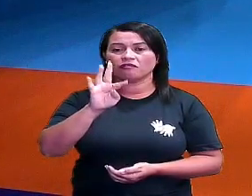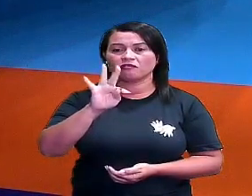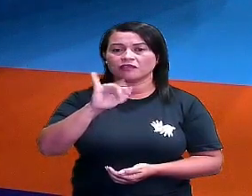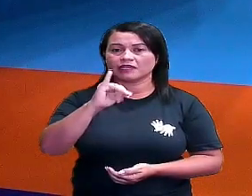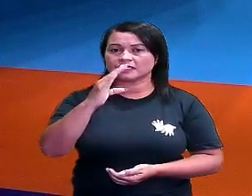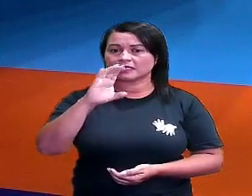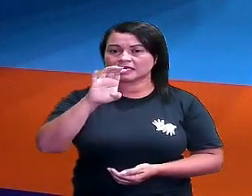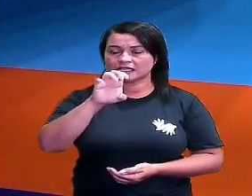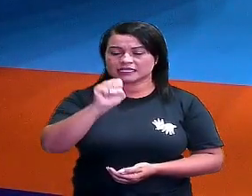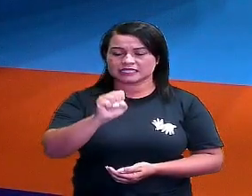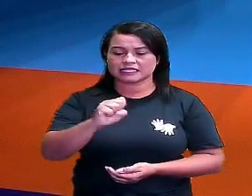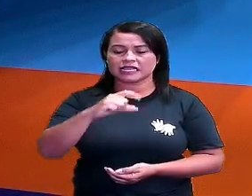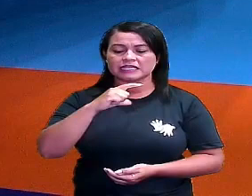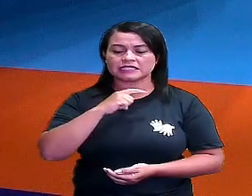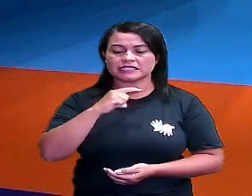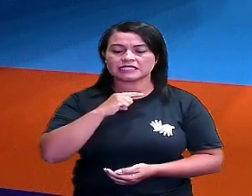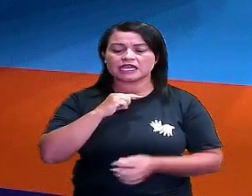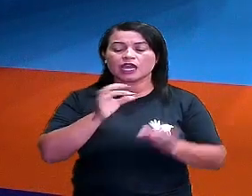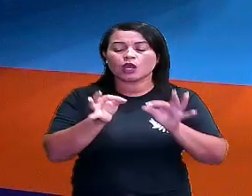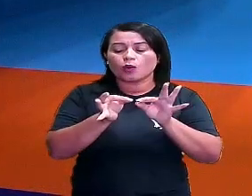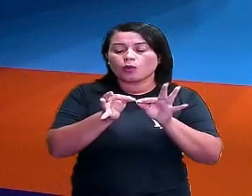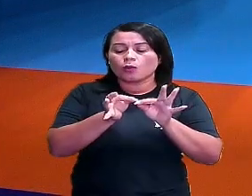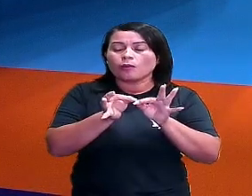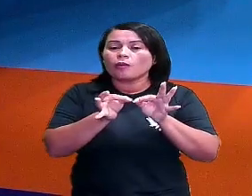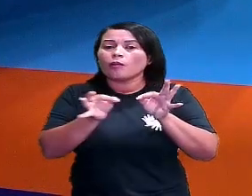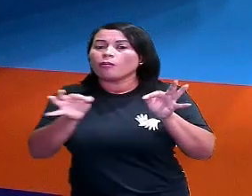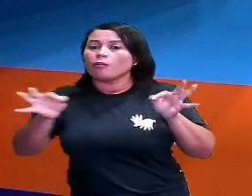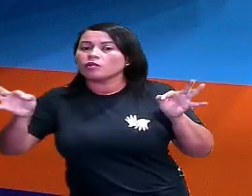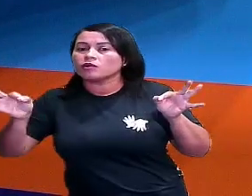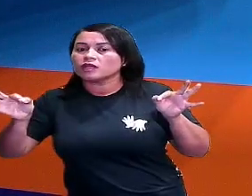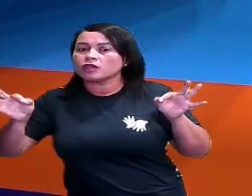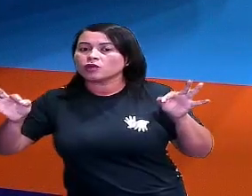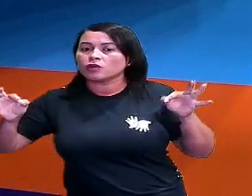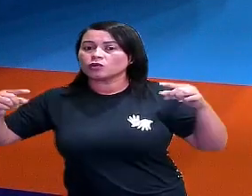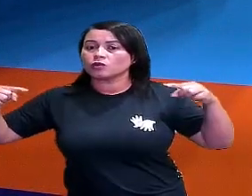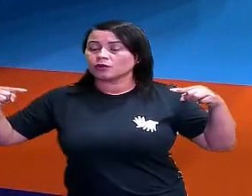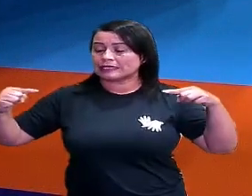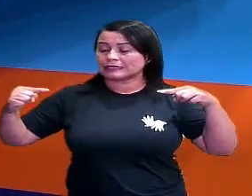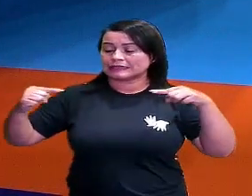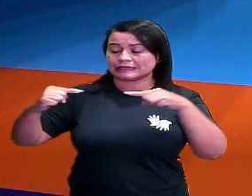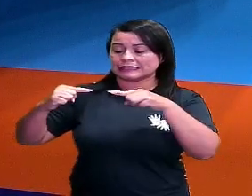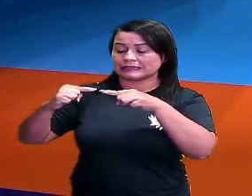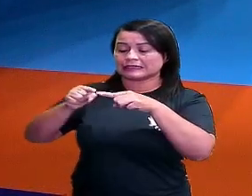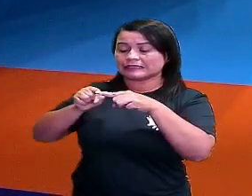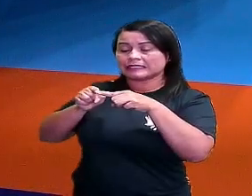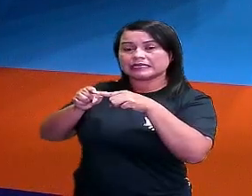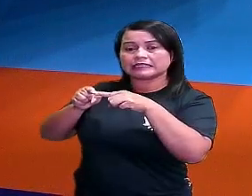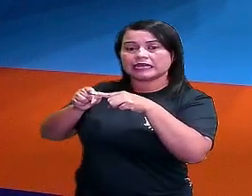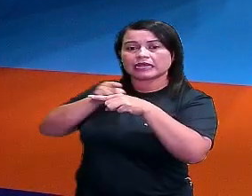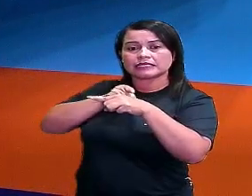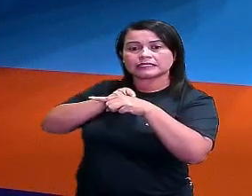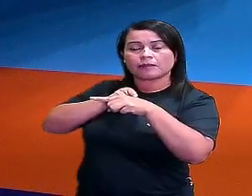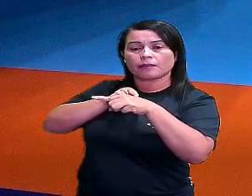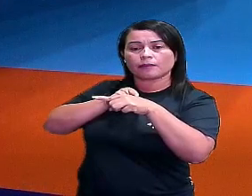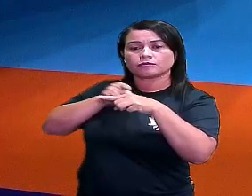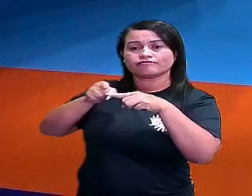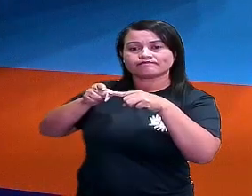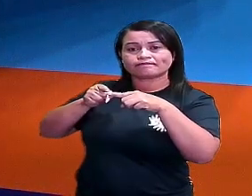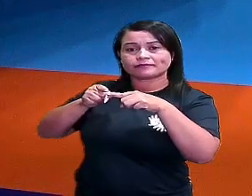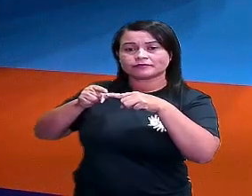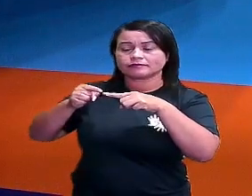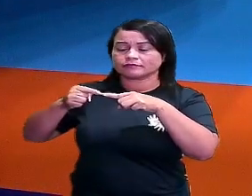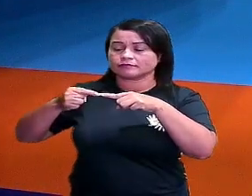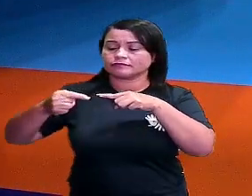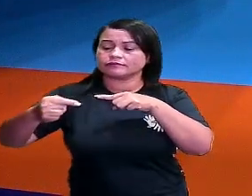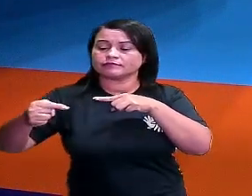é o ponto de encontro entre as arestas, tá certo? Então, todo esse ponto de encontro, esse encontro aí que eu tenho,